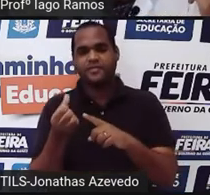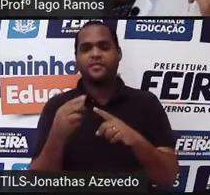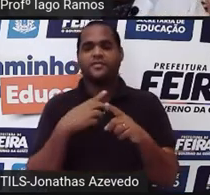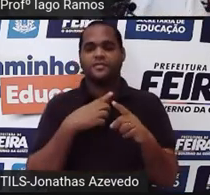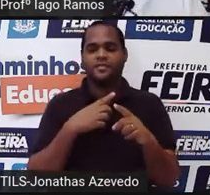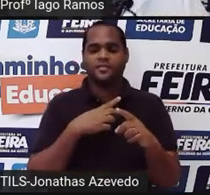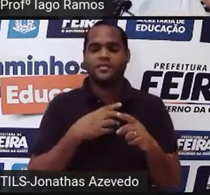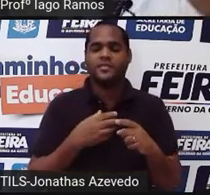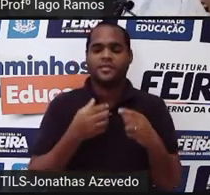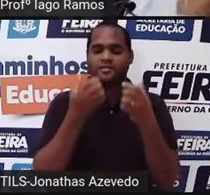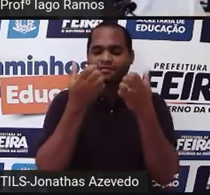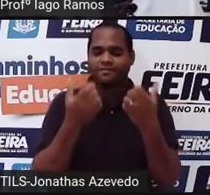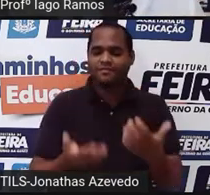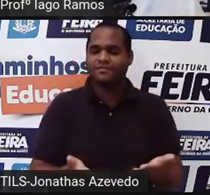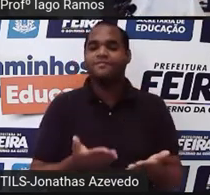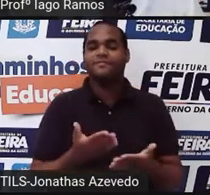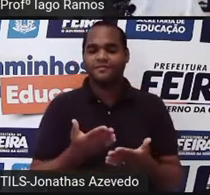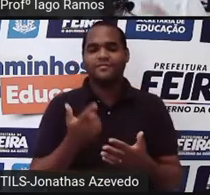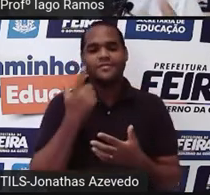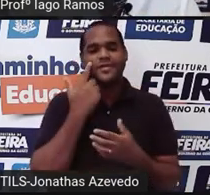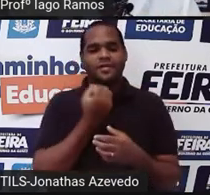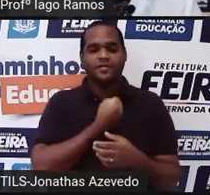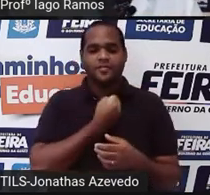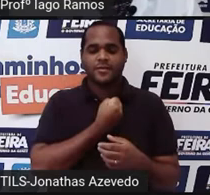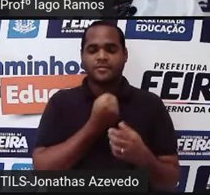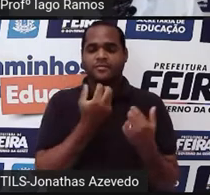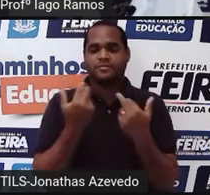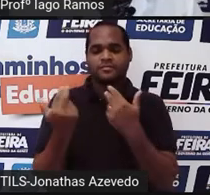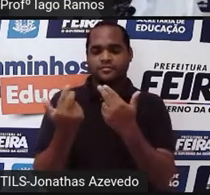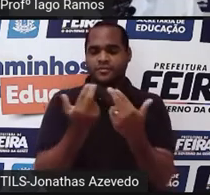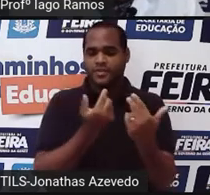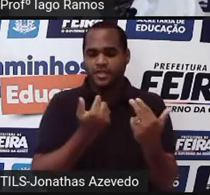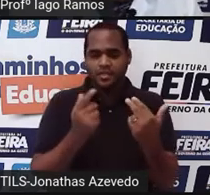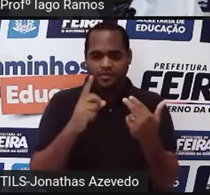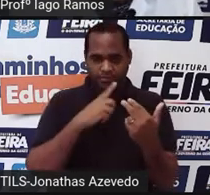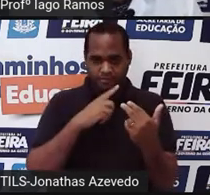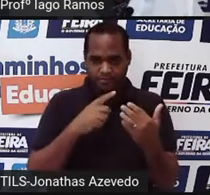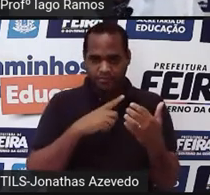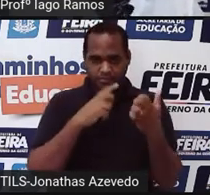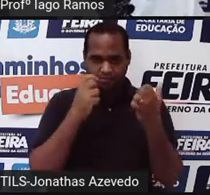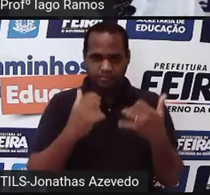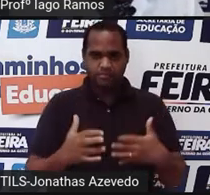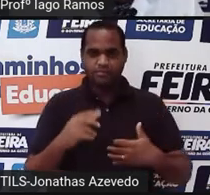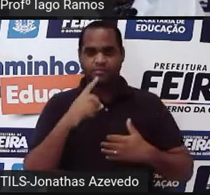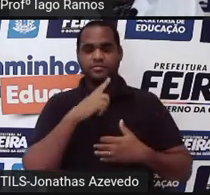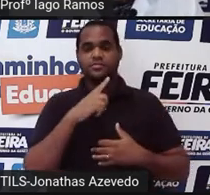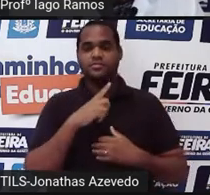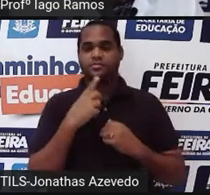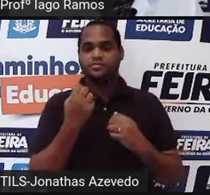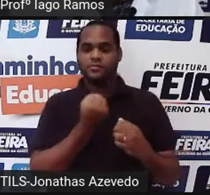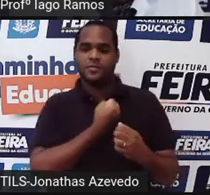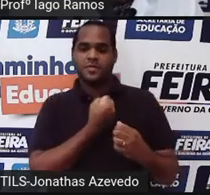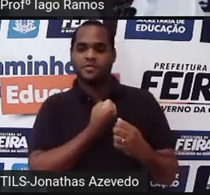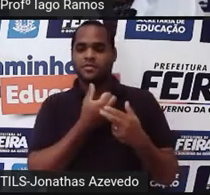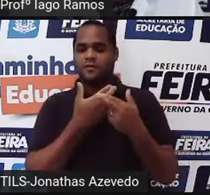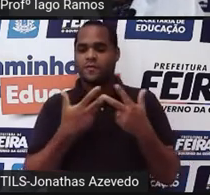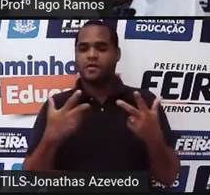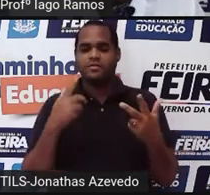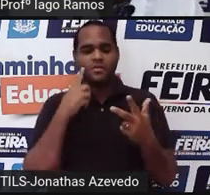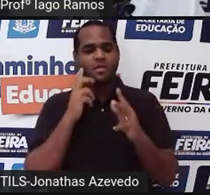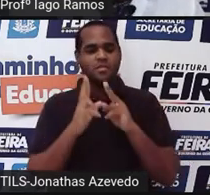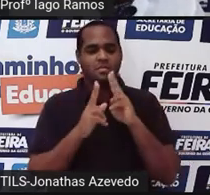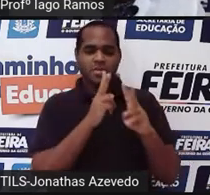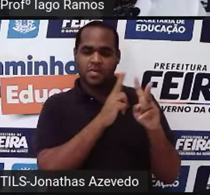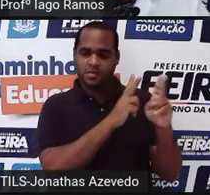igual. Dá para nós uma potenciação. E tem uma forma de escrever isso na potenciação, tá?